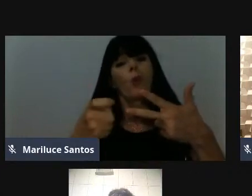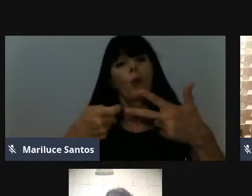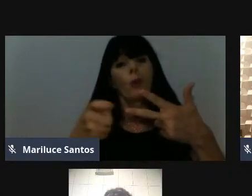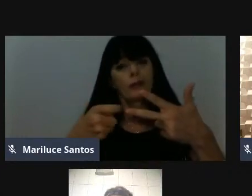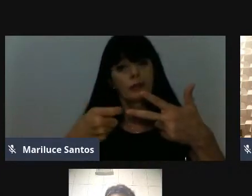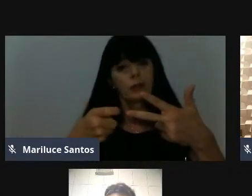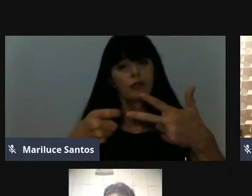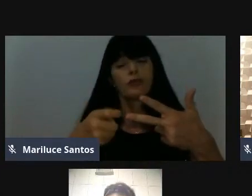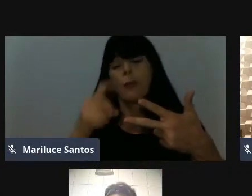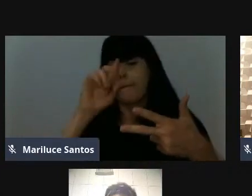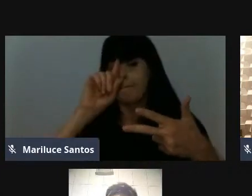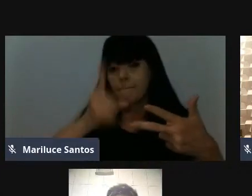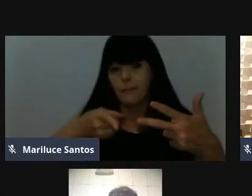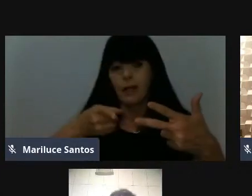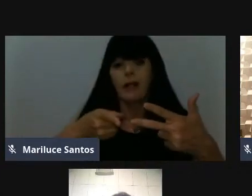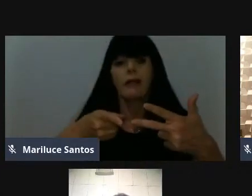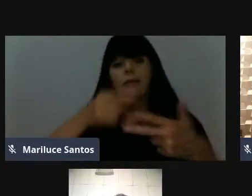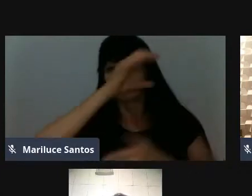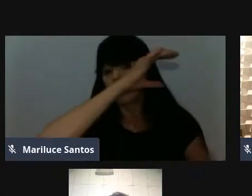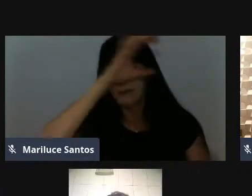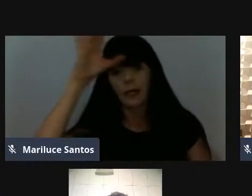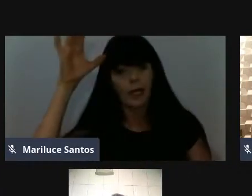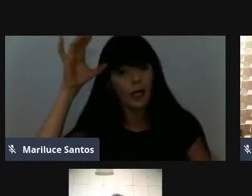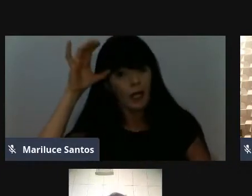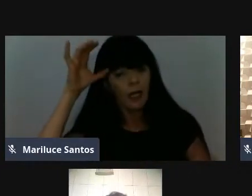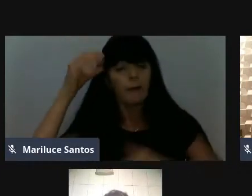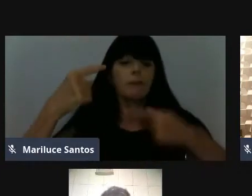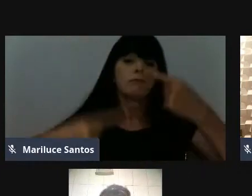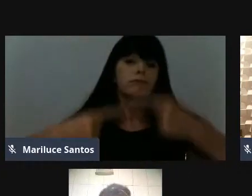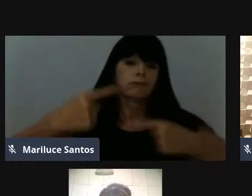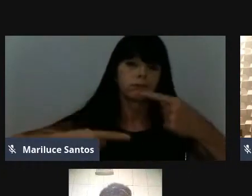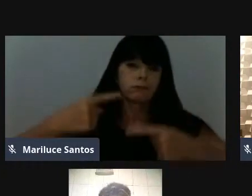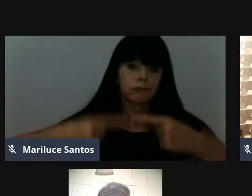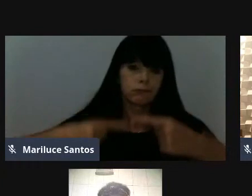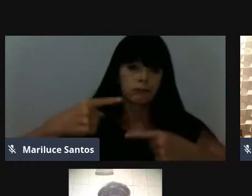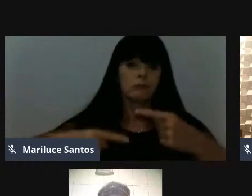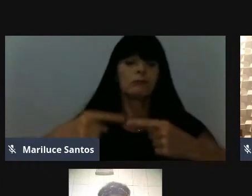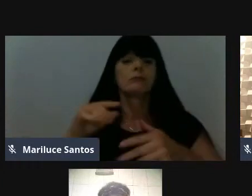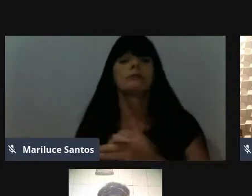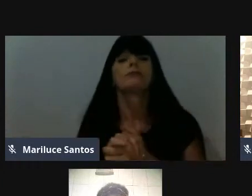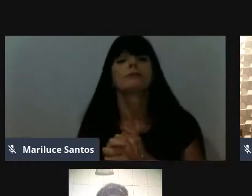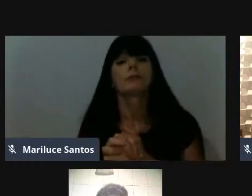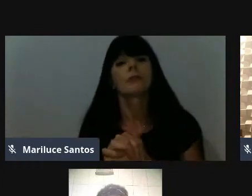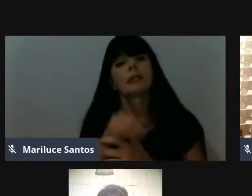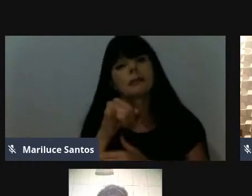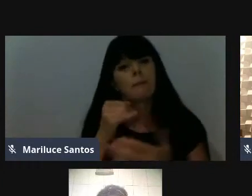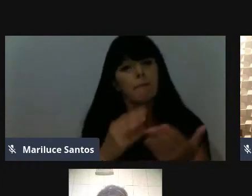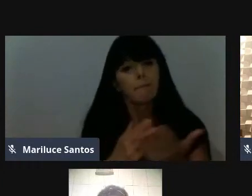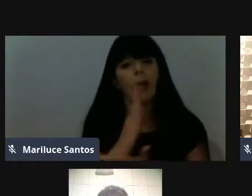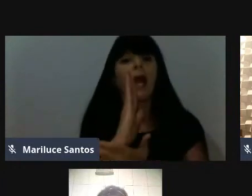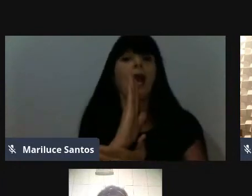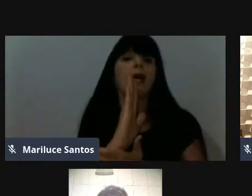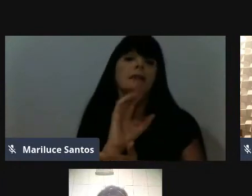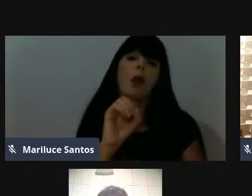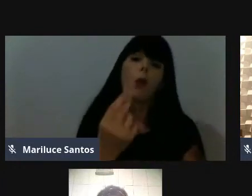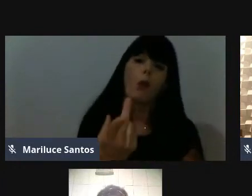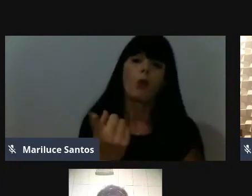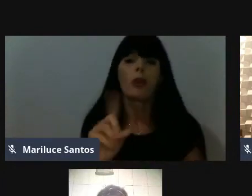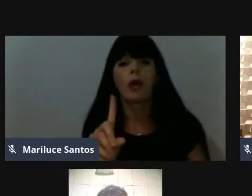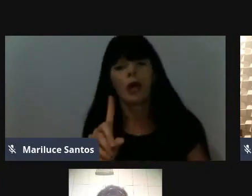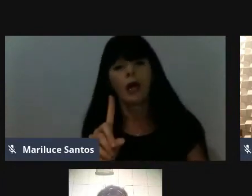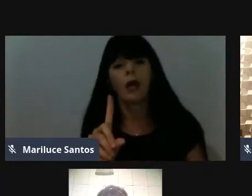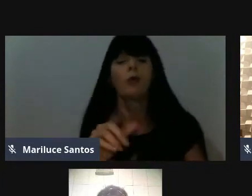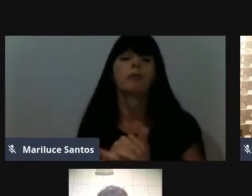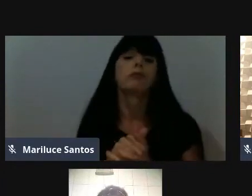o executivo, né? Que o prefeito manda para a Câmara para ser discutidas, né? E ali são aprovadas ou